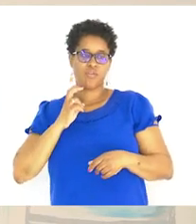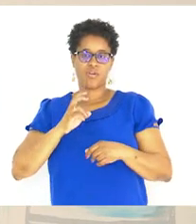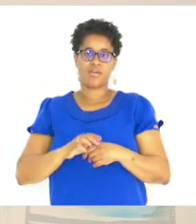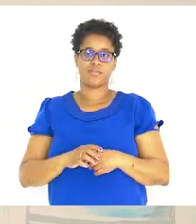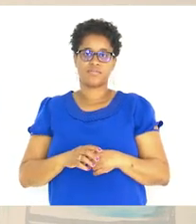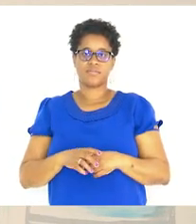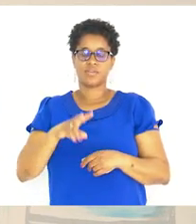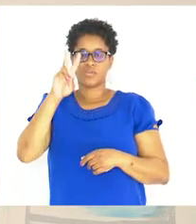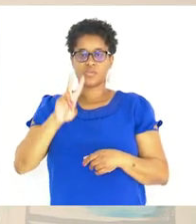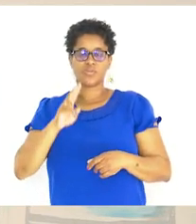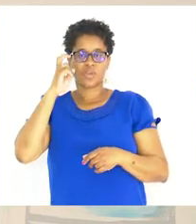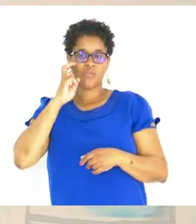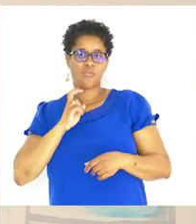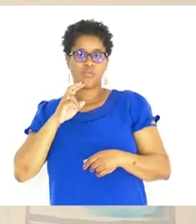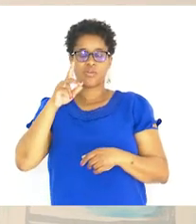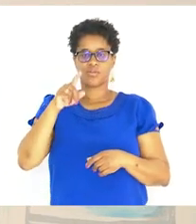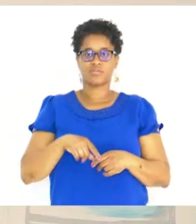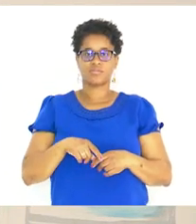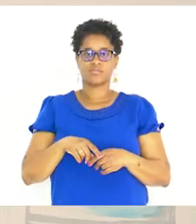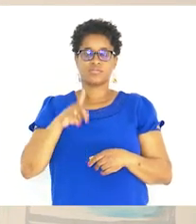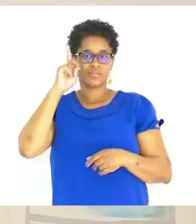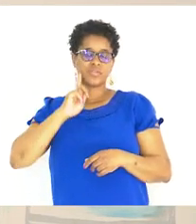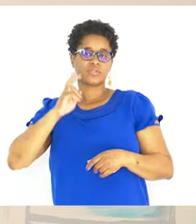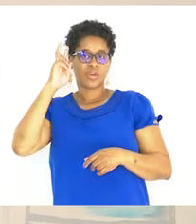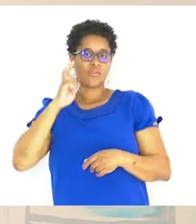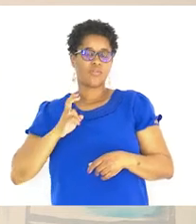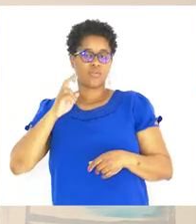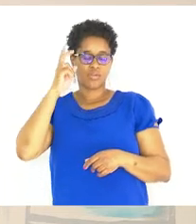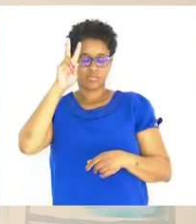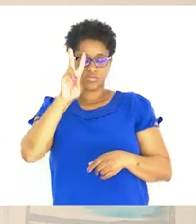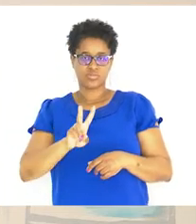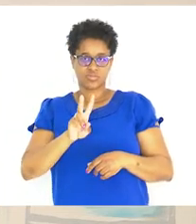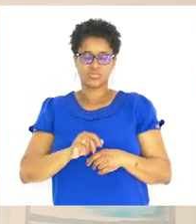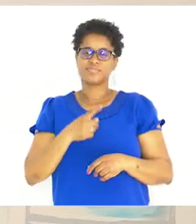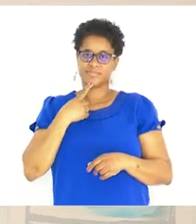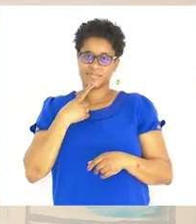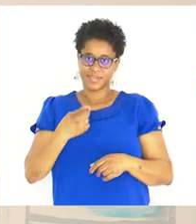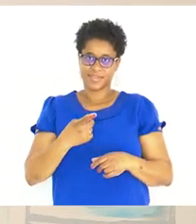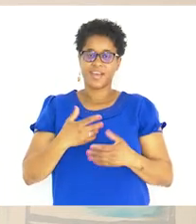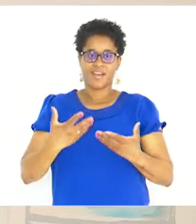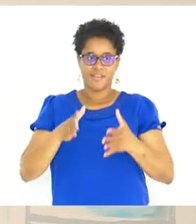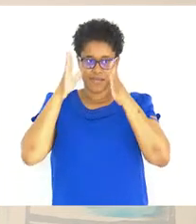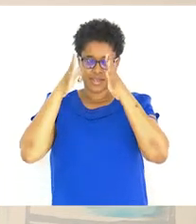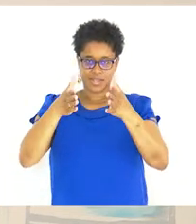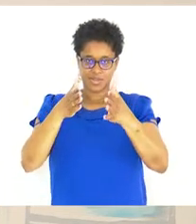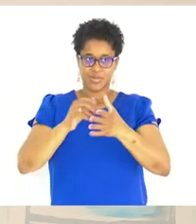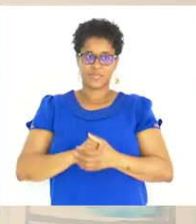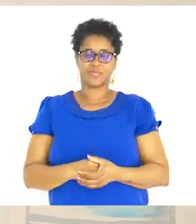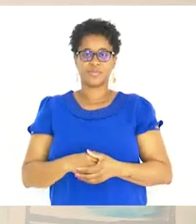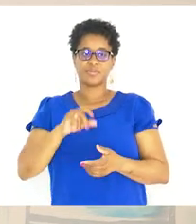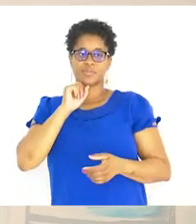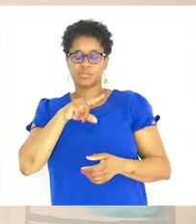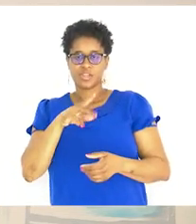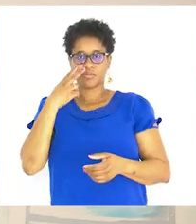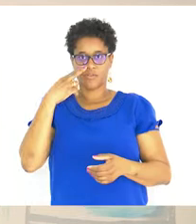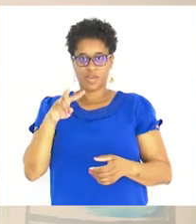Avó Bisavó Bisavó Bisavó Estão a entender? Então agora Presta bem atenção Para